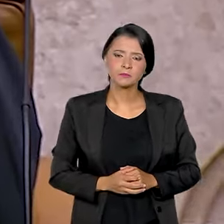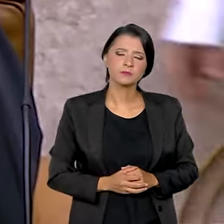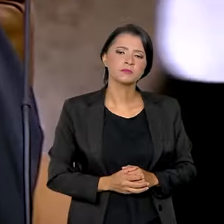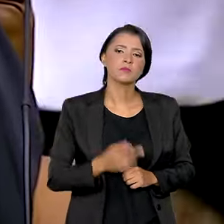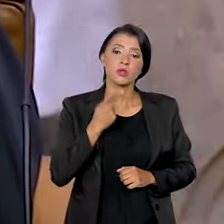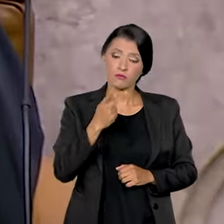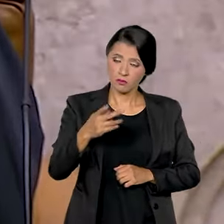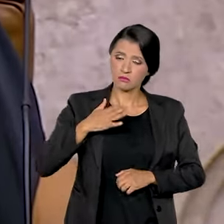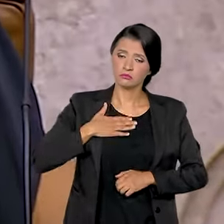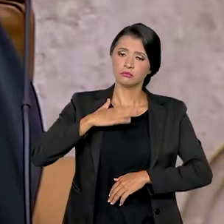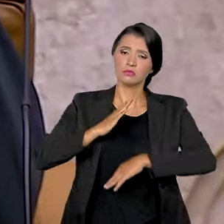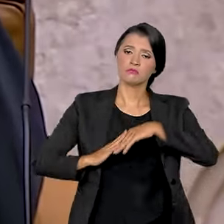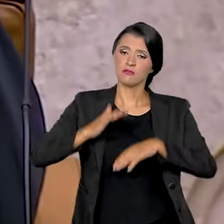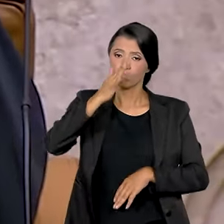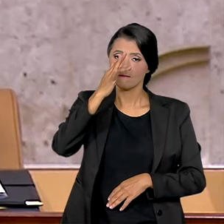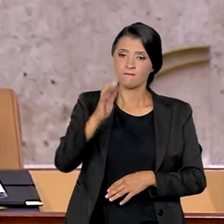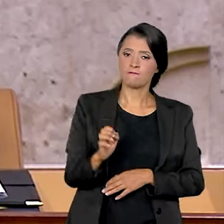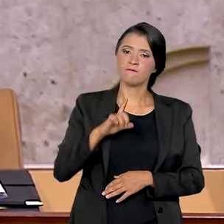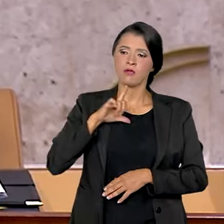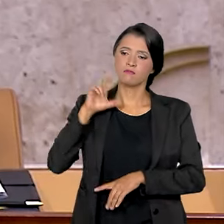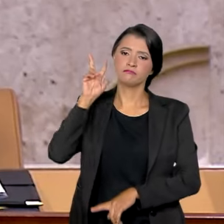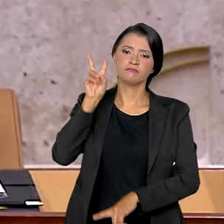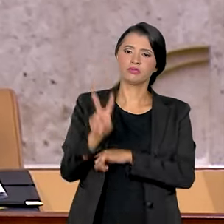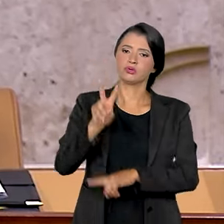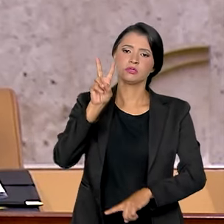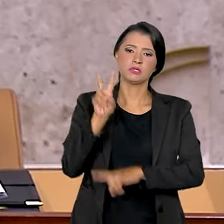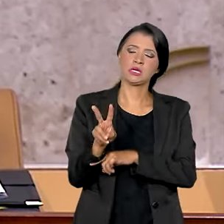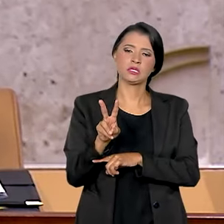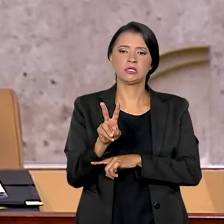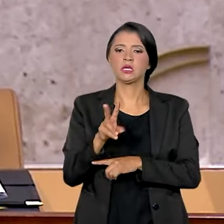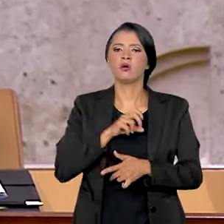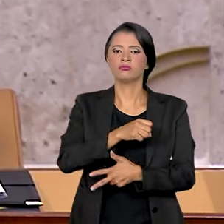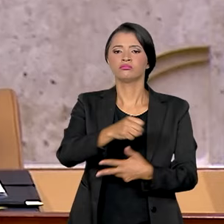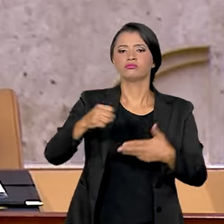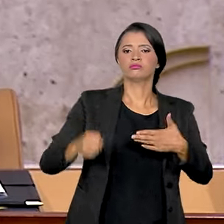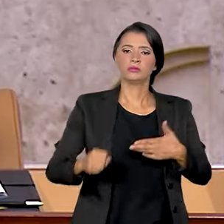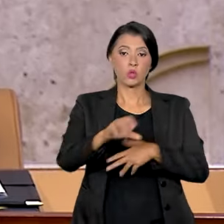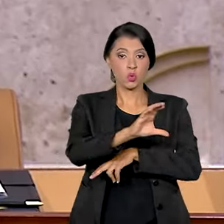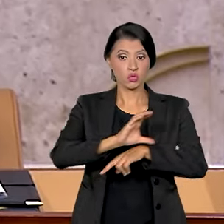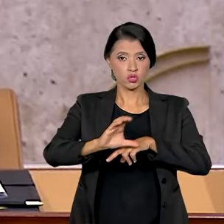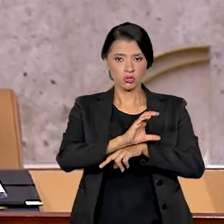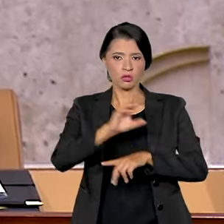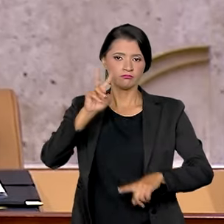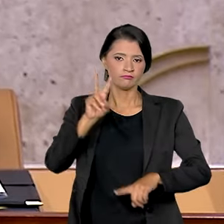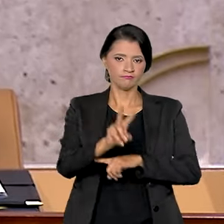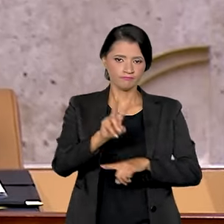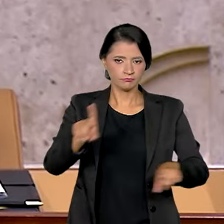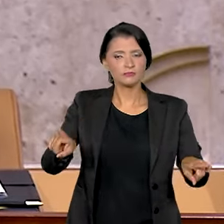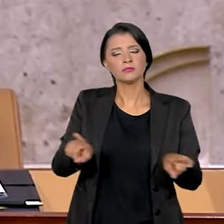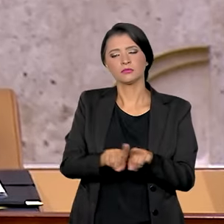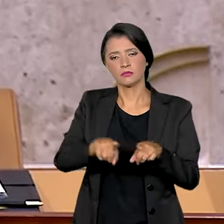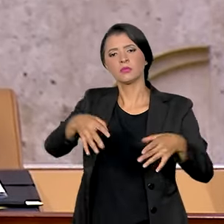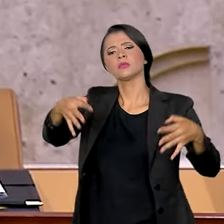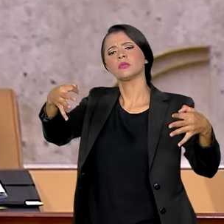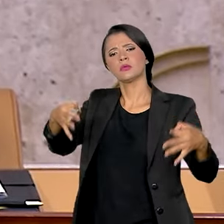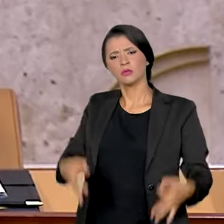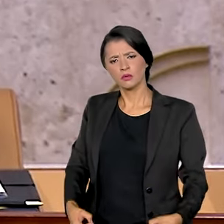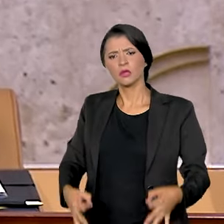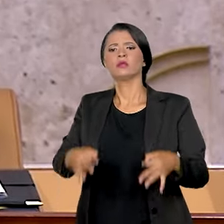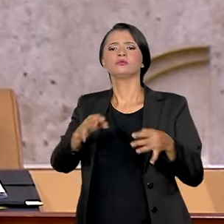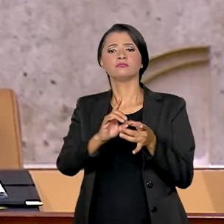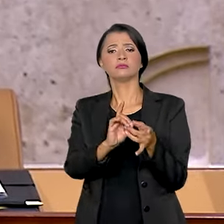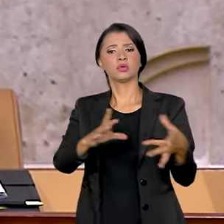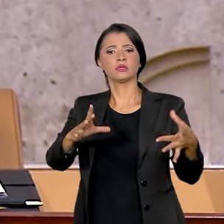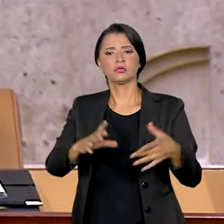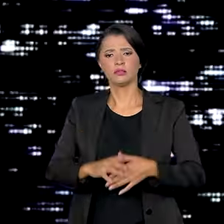Reafirmo minha profissão de fé, a proteção da jurisdição constitucional e da integridade do